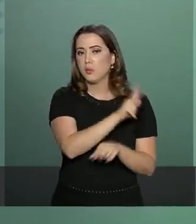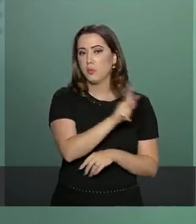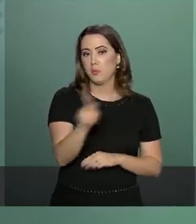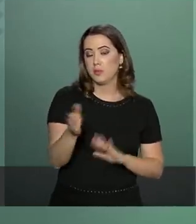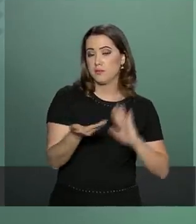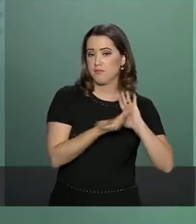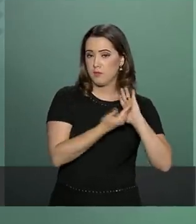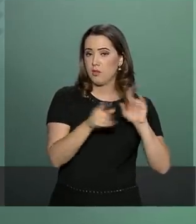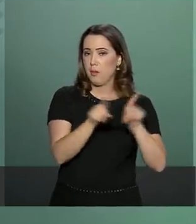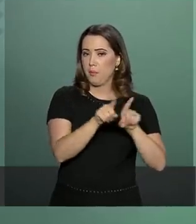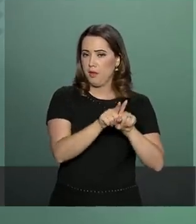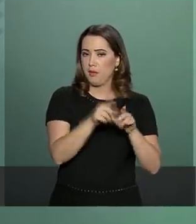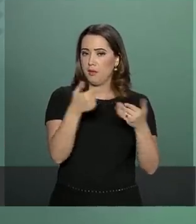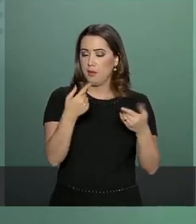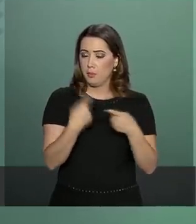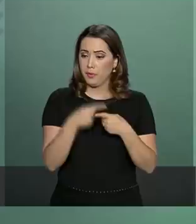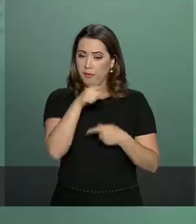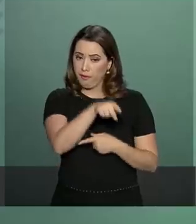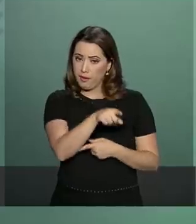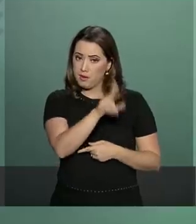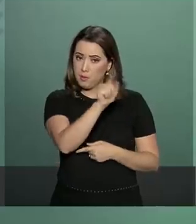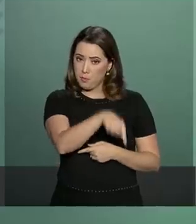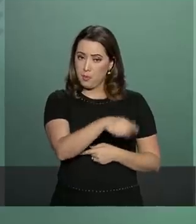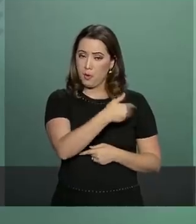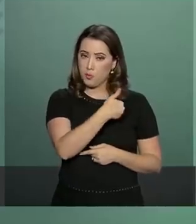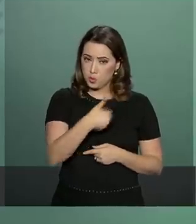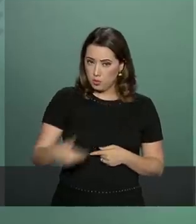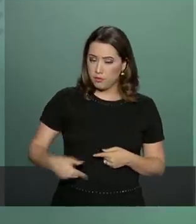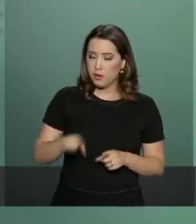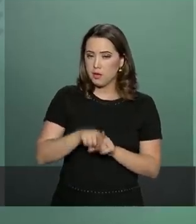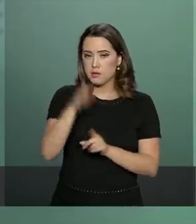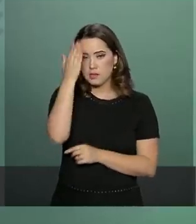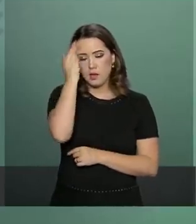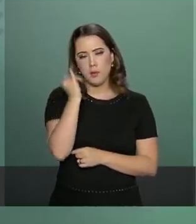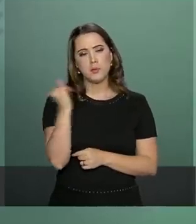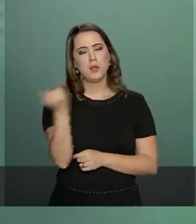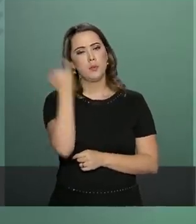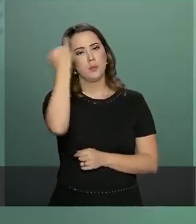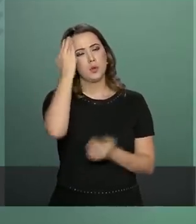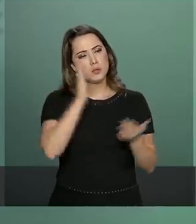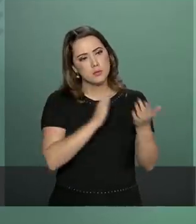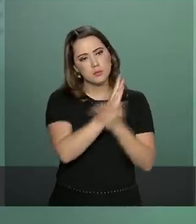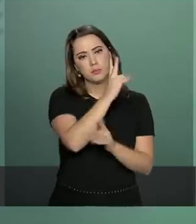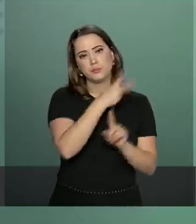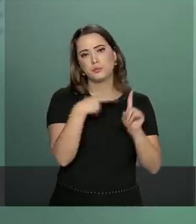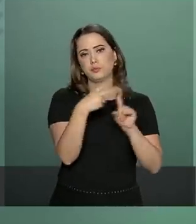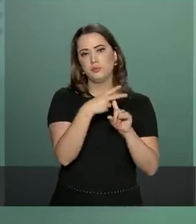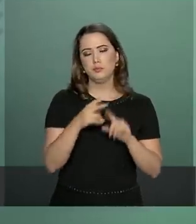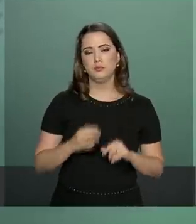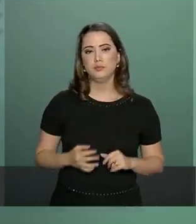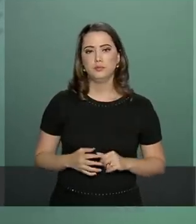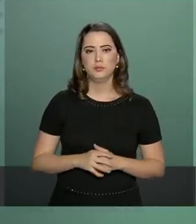ele, como homem de Estado, reconhece a importância da aprovação da Previdência.